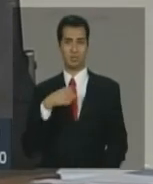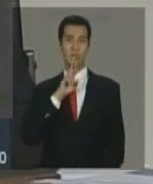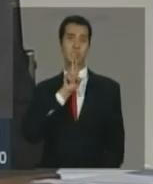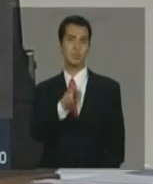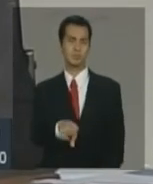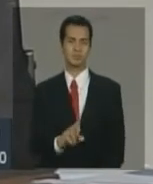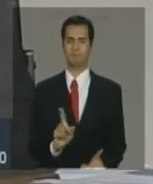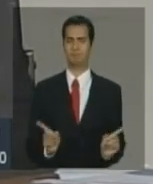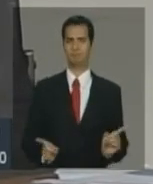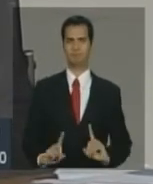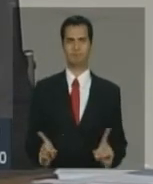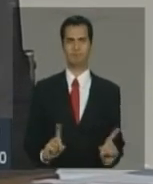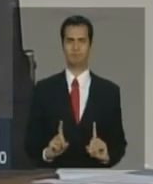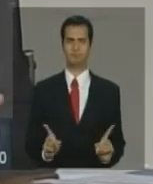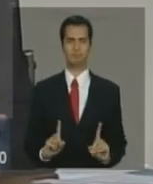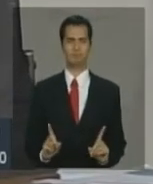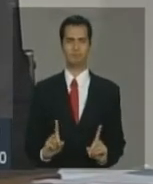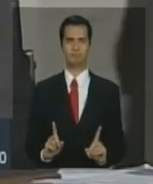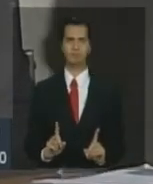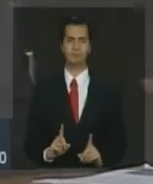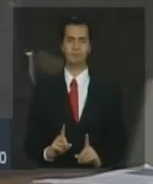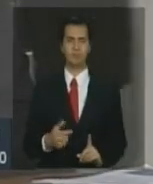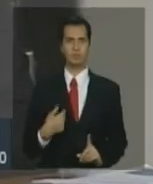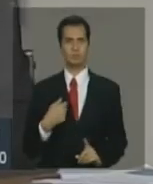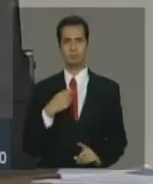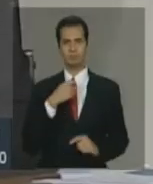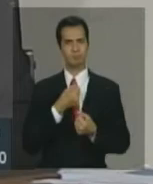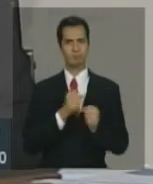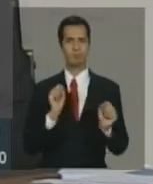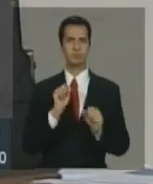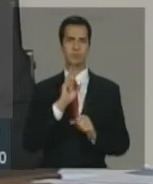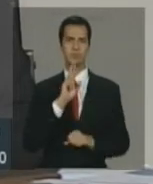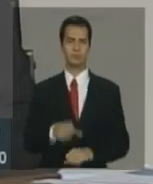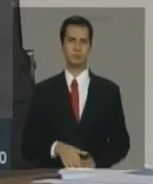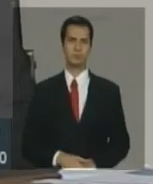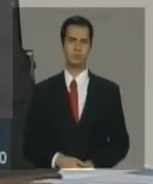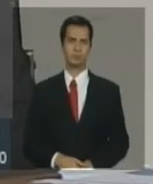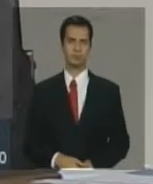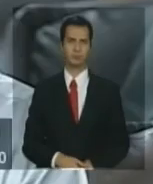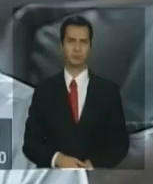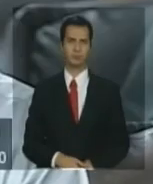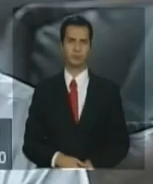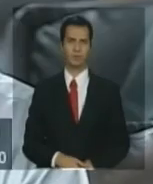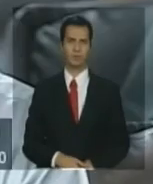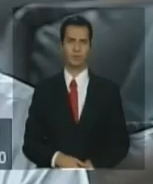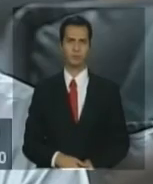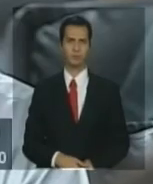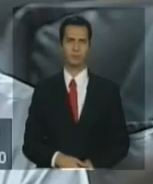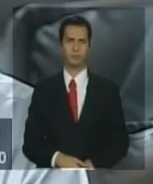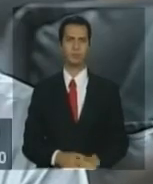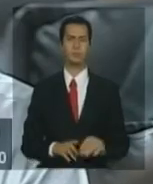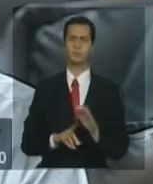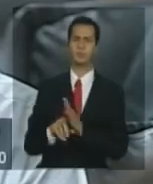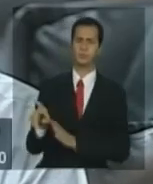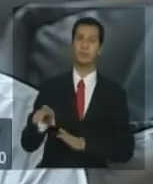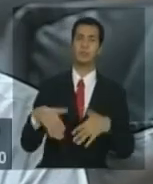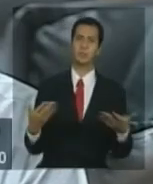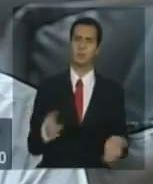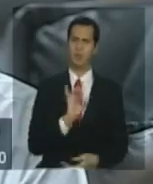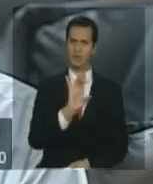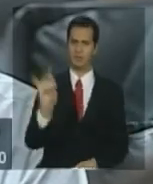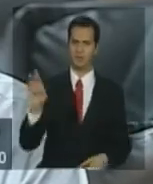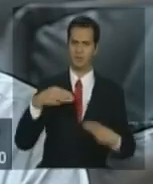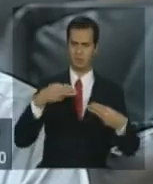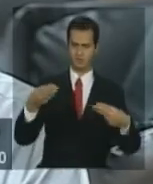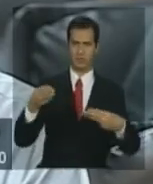eu seja a autoridade para comentar. Só para ficar claro, então, cada ministério decide se vai liberar as emendas ou não, é